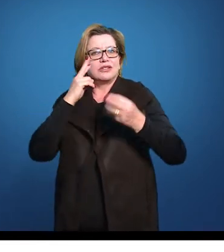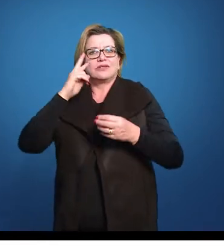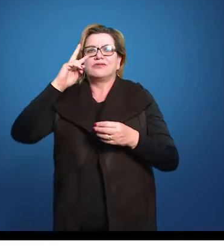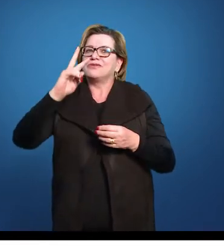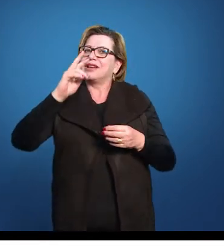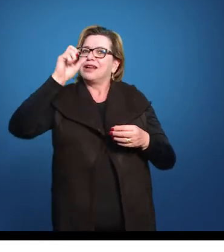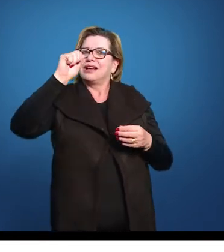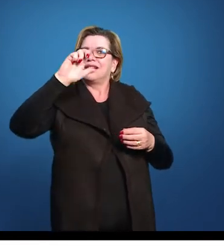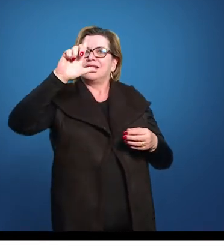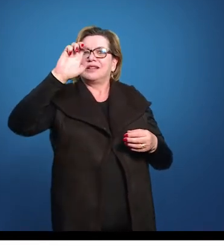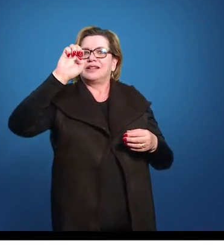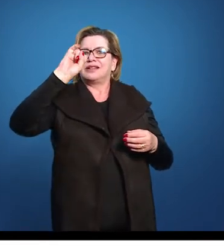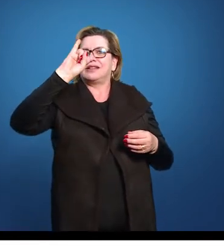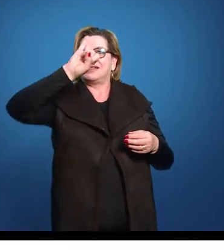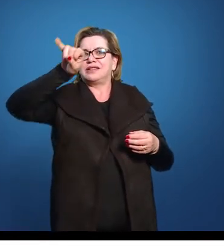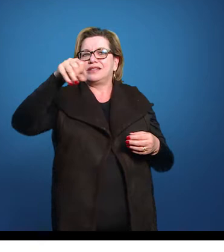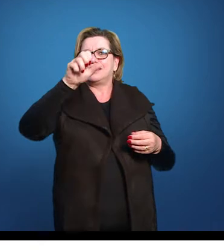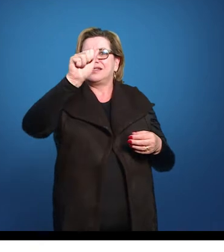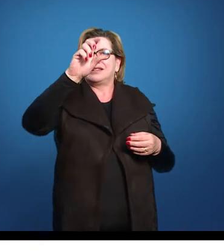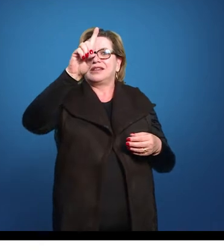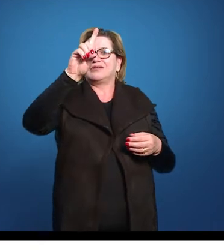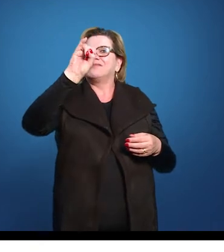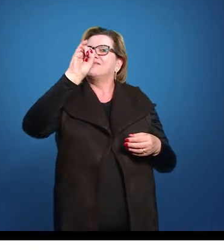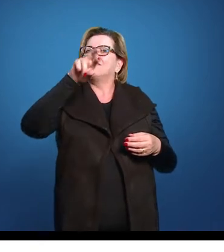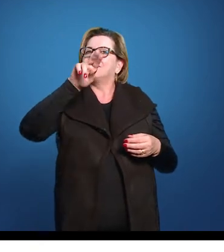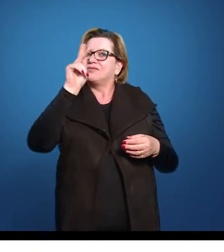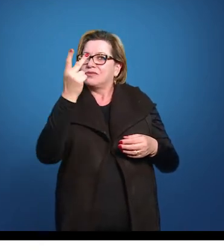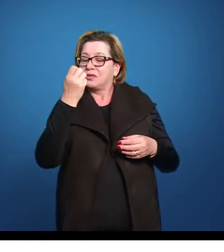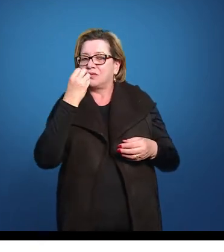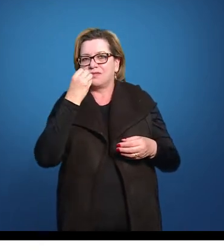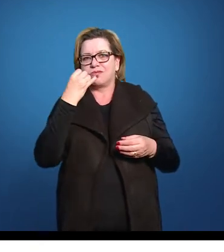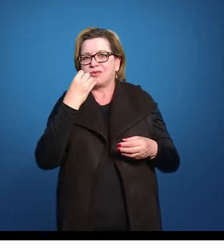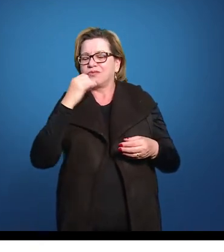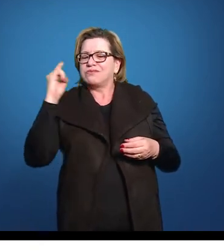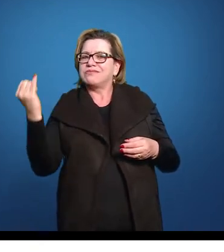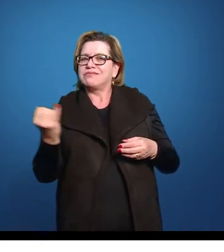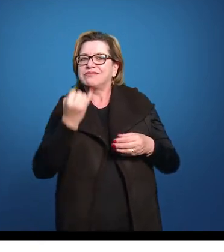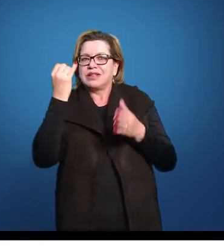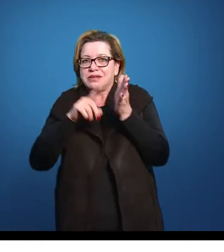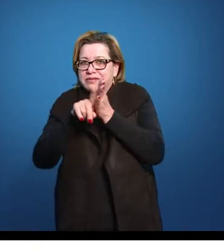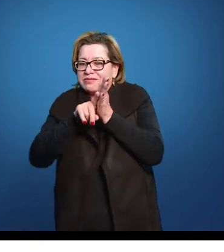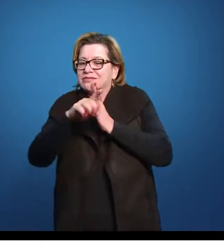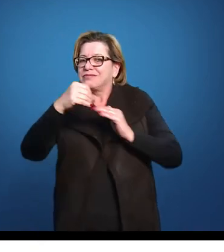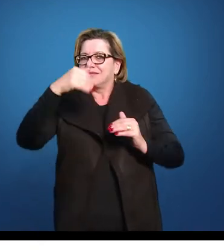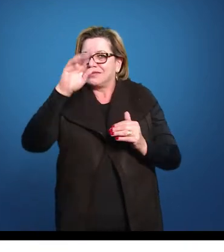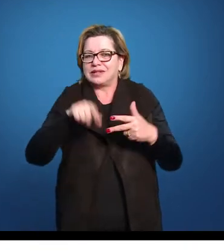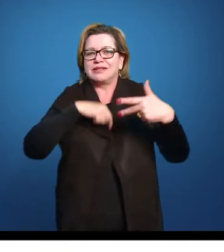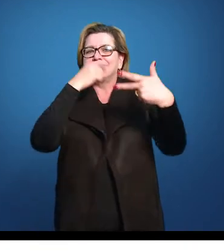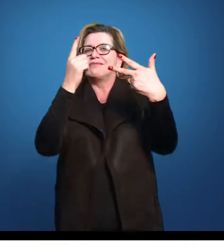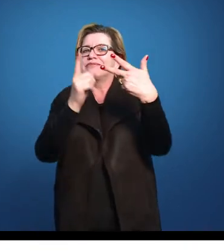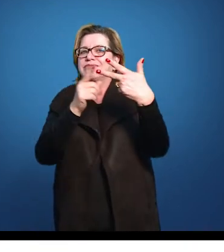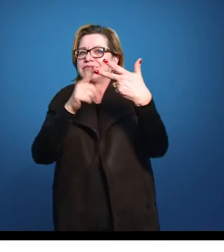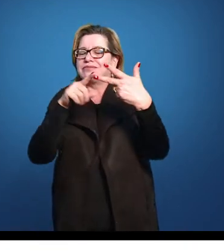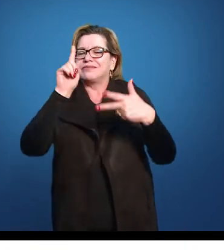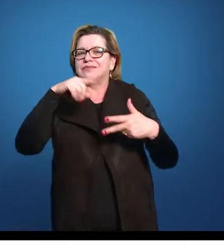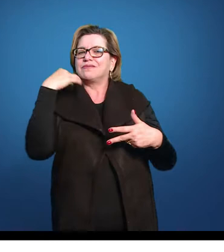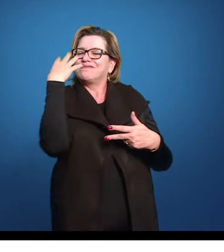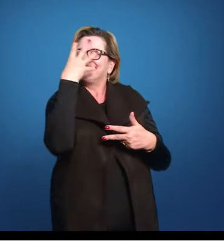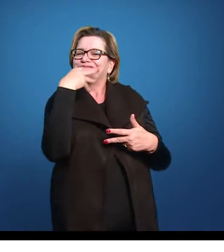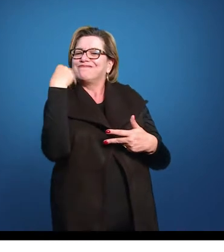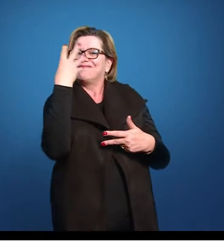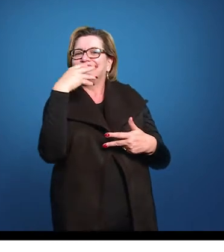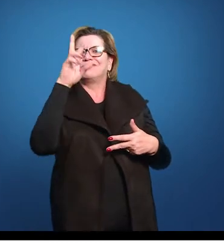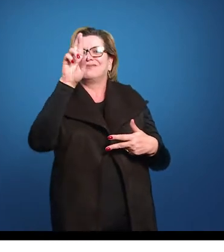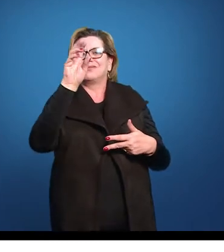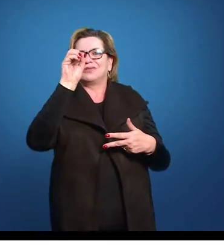pesquisar um pouquinho mais. E o terceiro momento dessa literatura é o momento, então, do romantismo, em a gente tem o Brasil